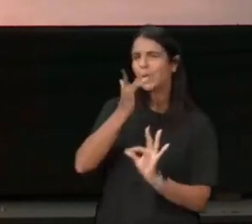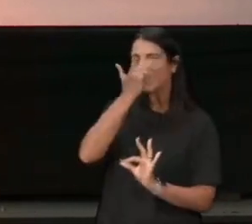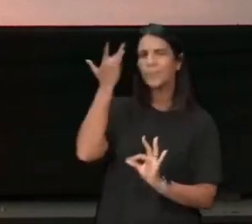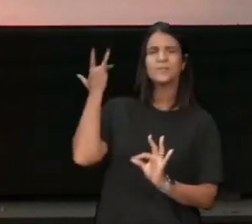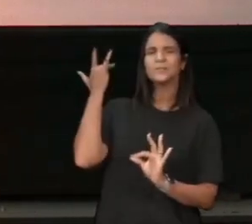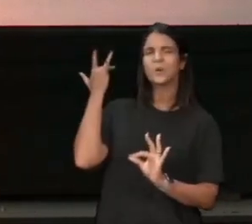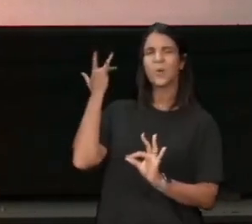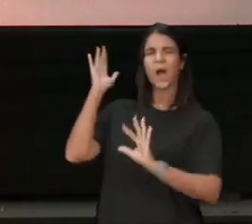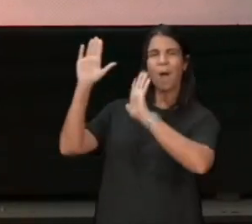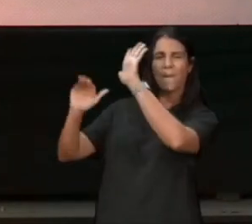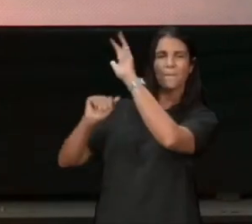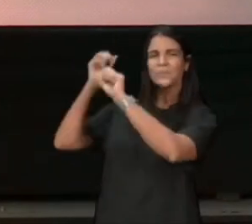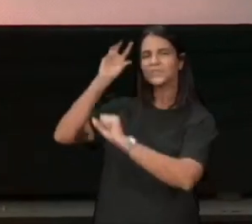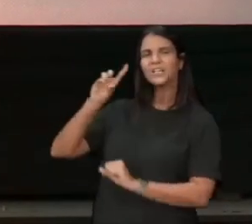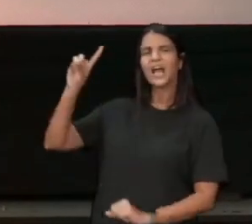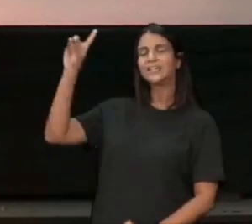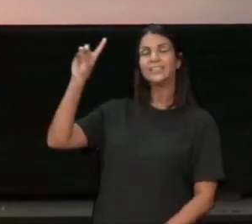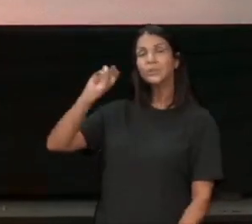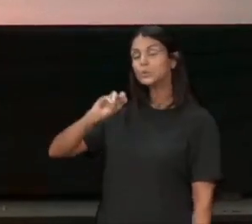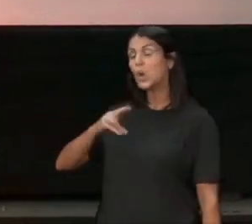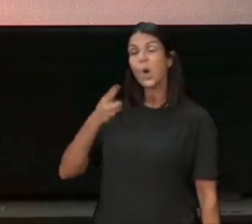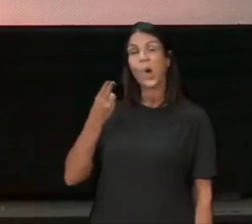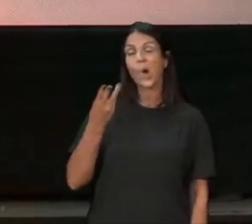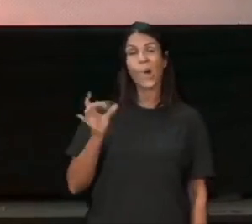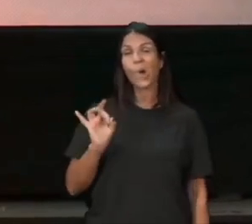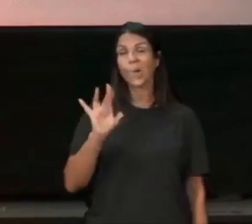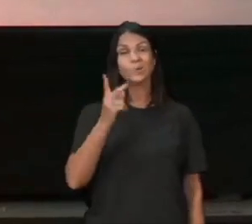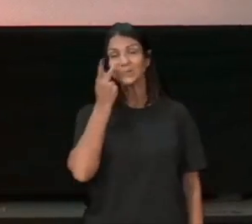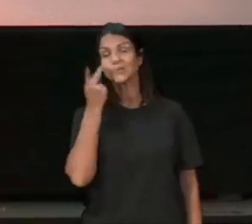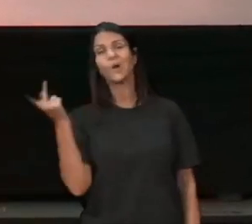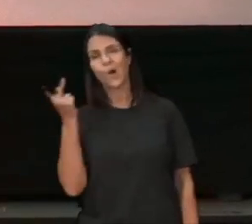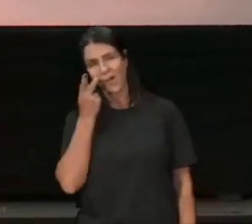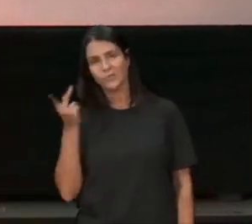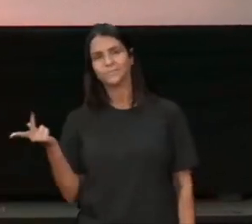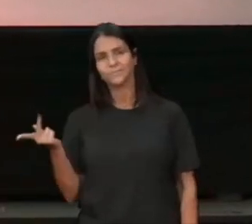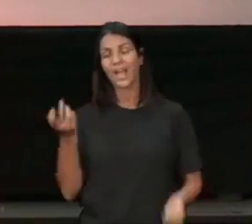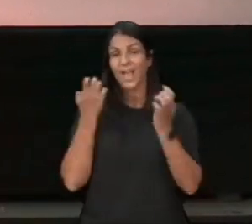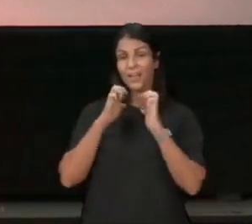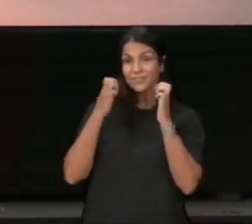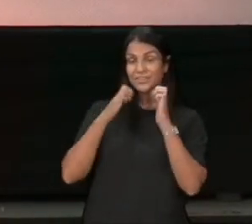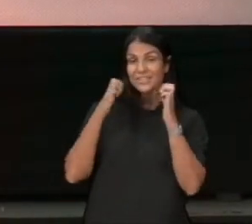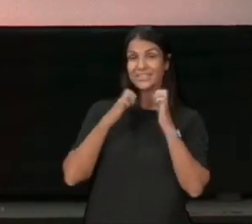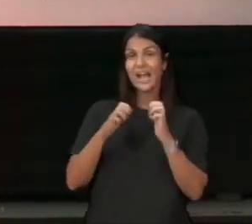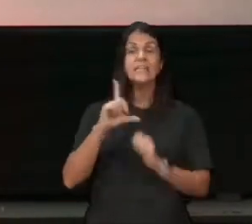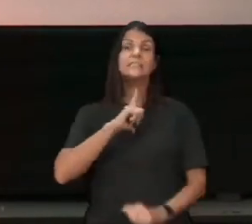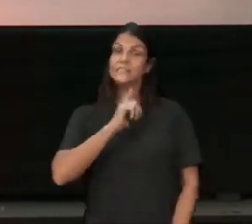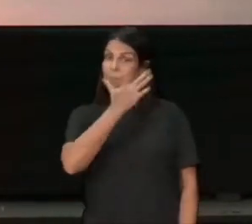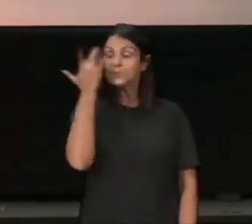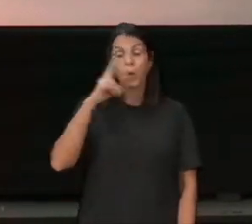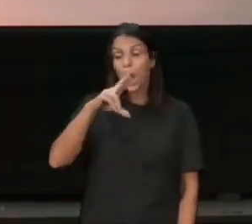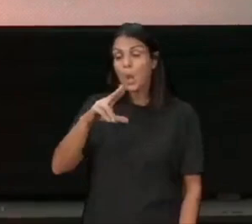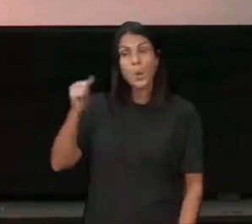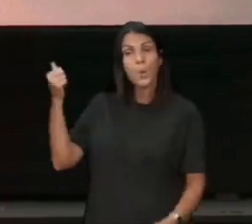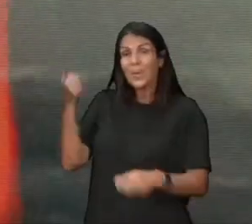você está em célula, você está ajudando a gente, a evangelizar, tem gente que nunca vai pisar aqui, mas pisa em uma casa, em uma reunião,